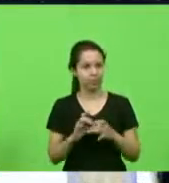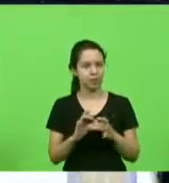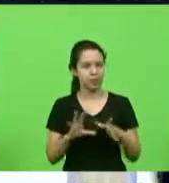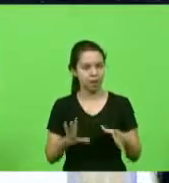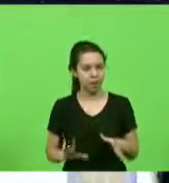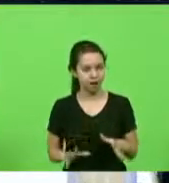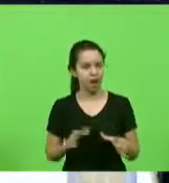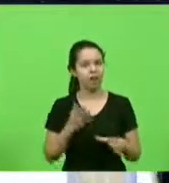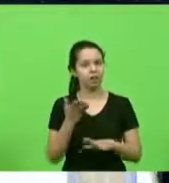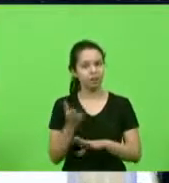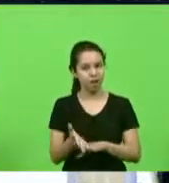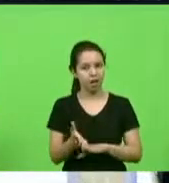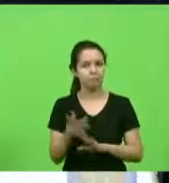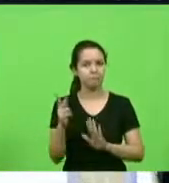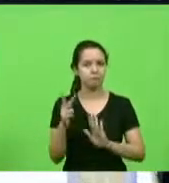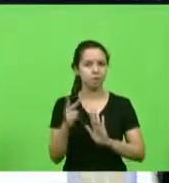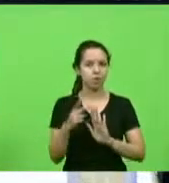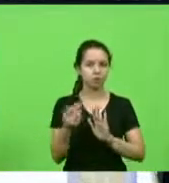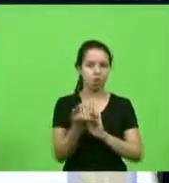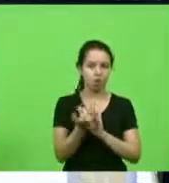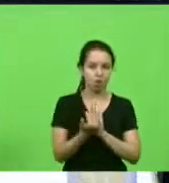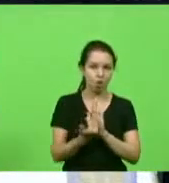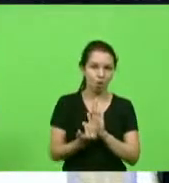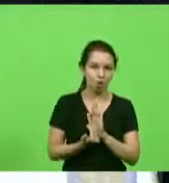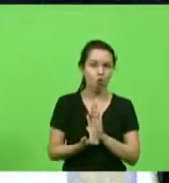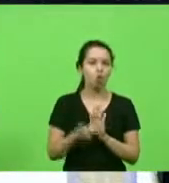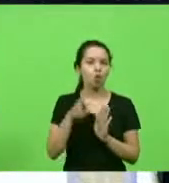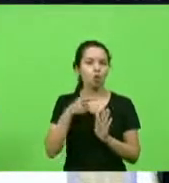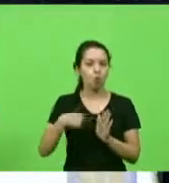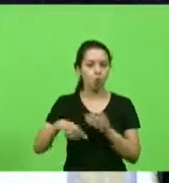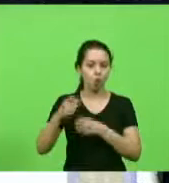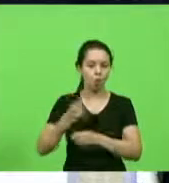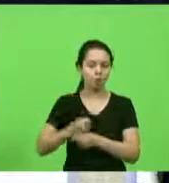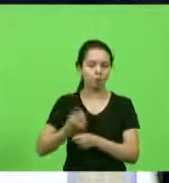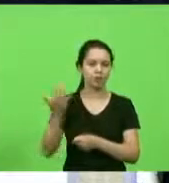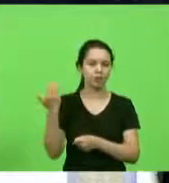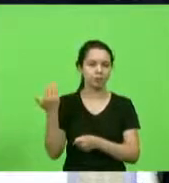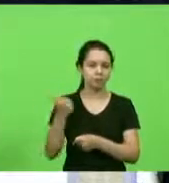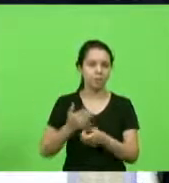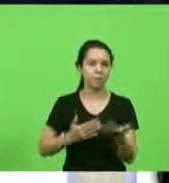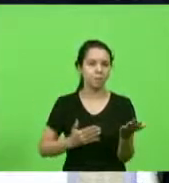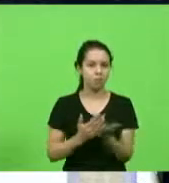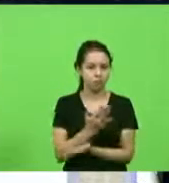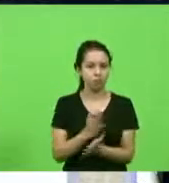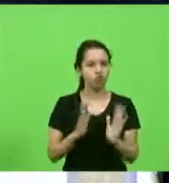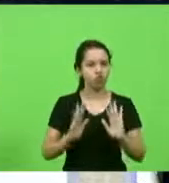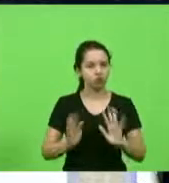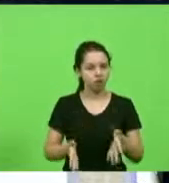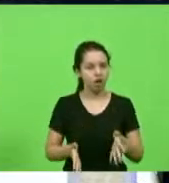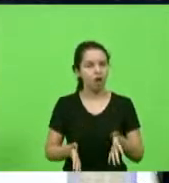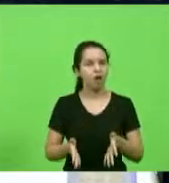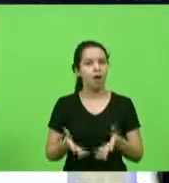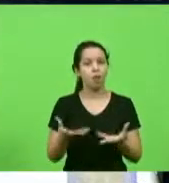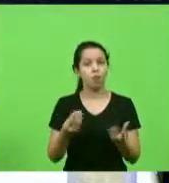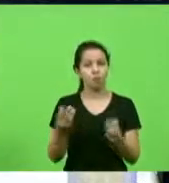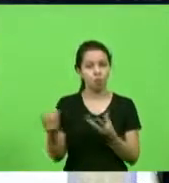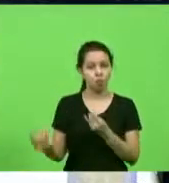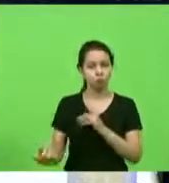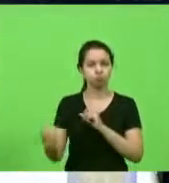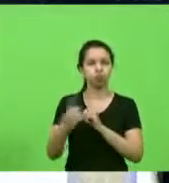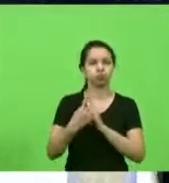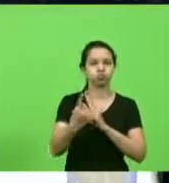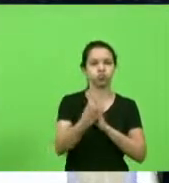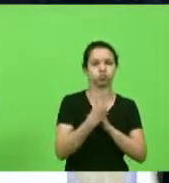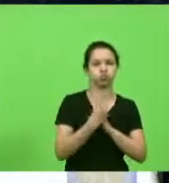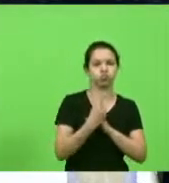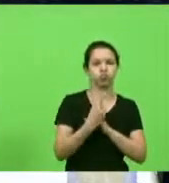COIS no ano passado ainda e o pessoal tem me procurado e levantado essa situação que